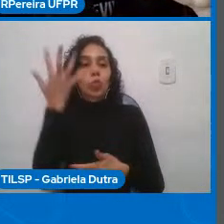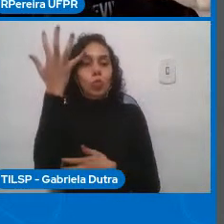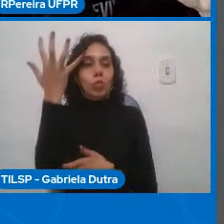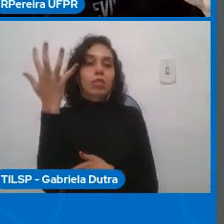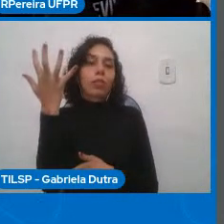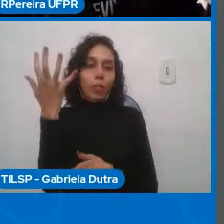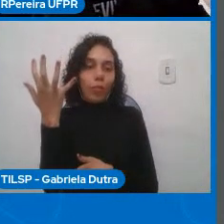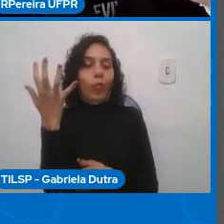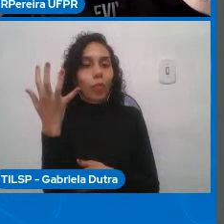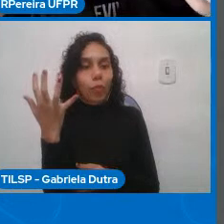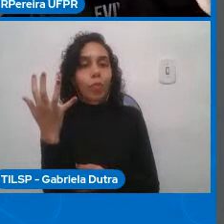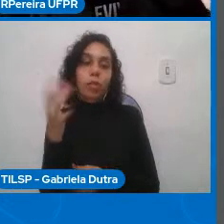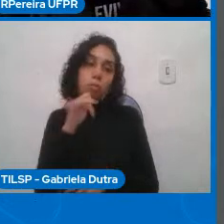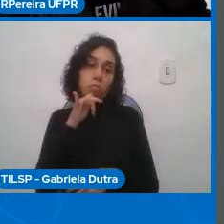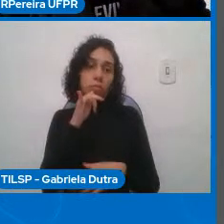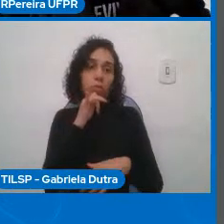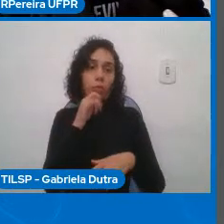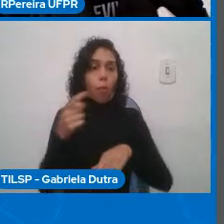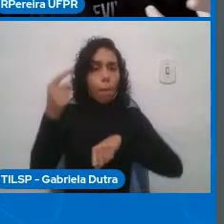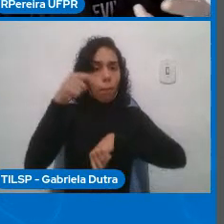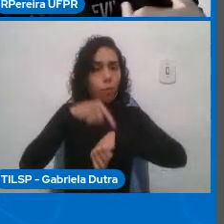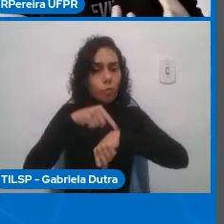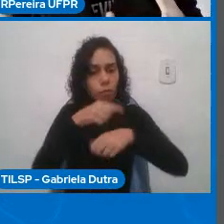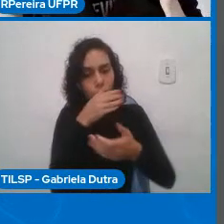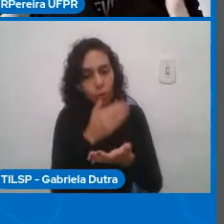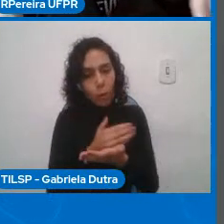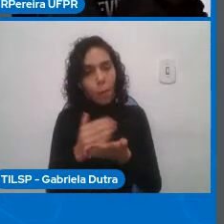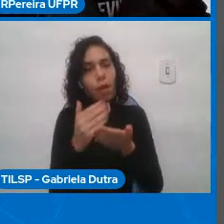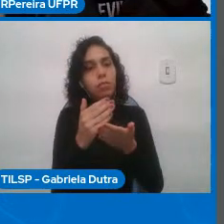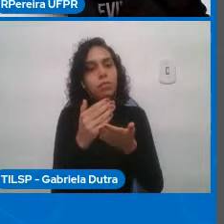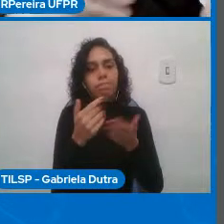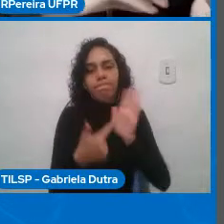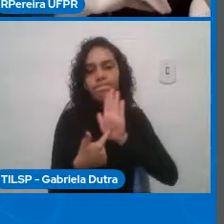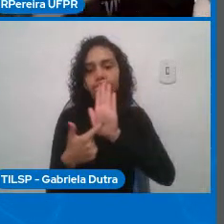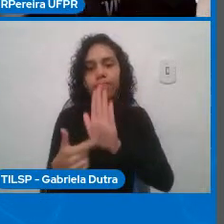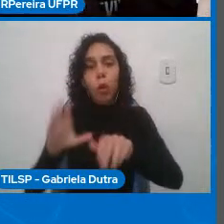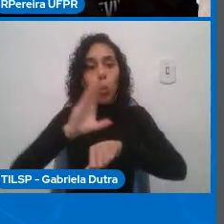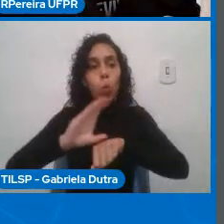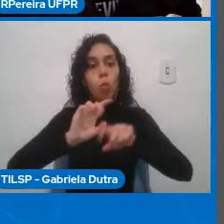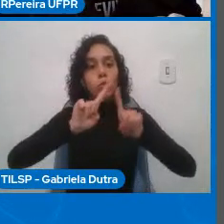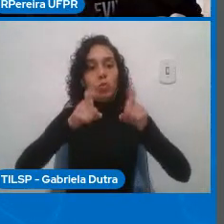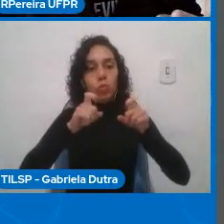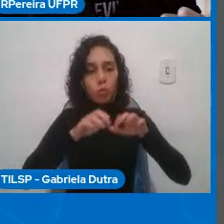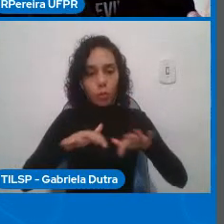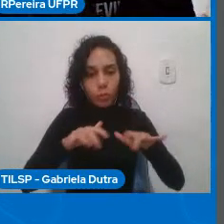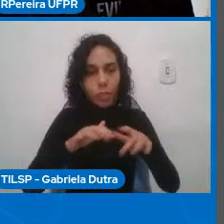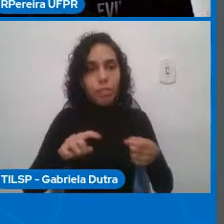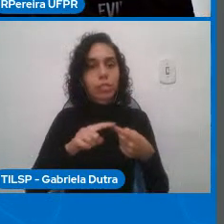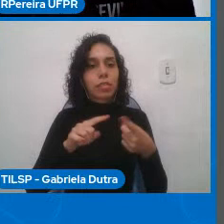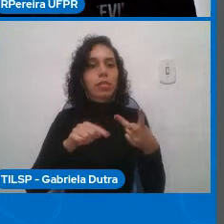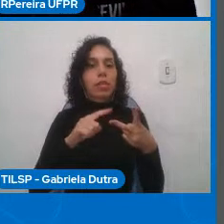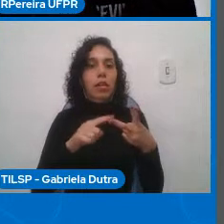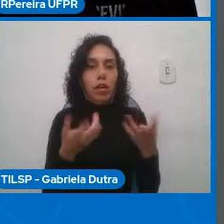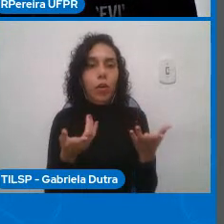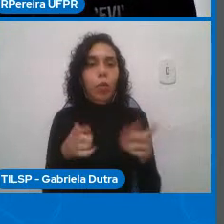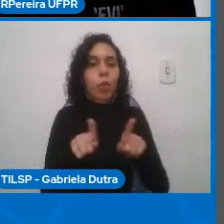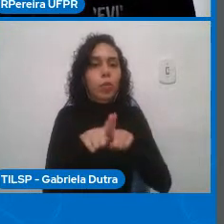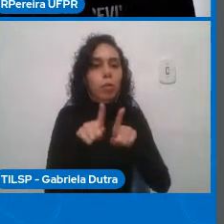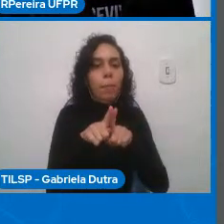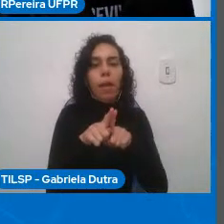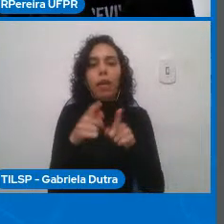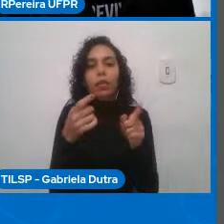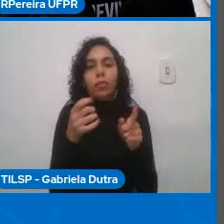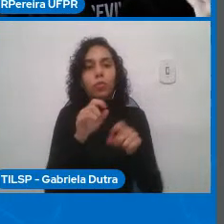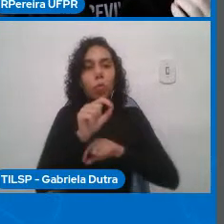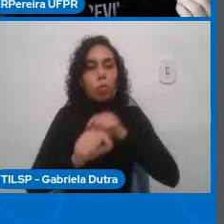computação está exercitando habilidades do pensamento computacional ou exercitando entendimento de problema para propor soluções computacionais